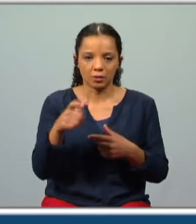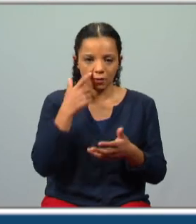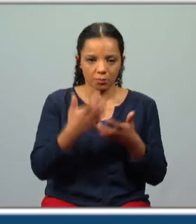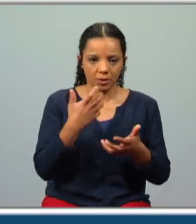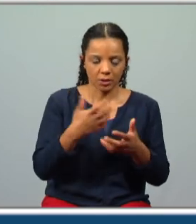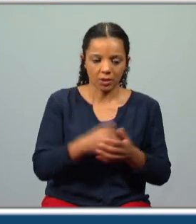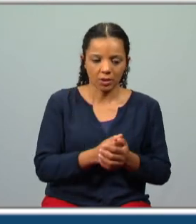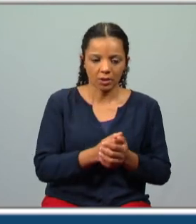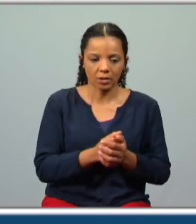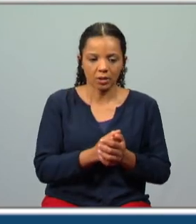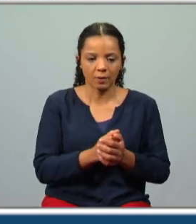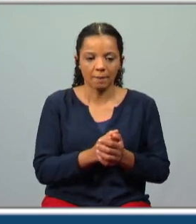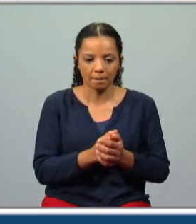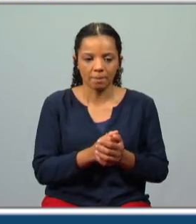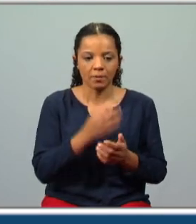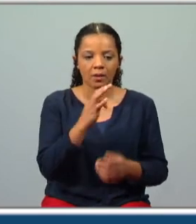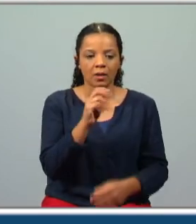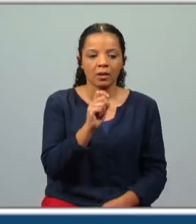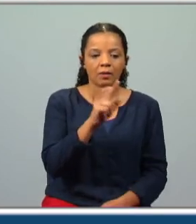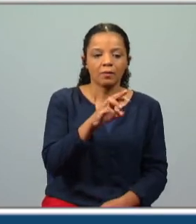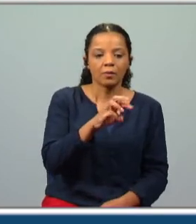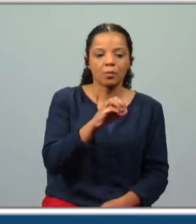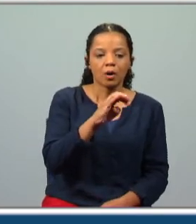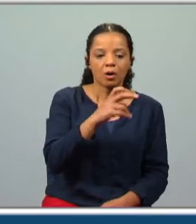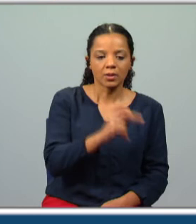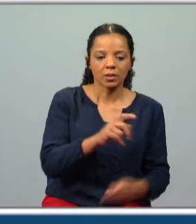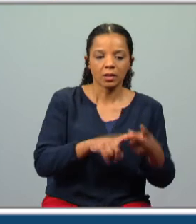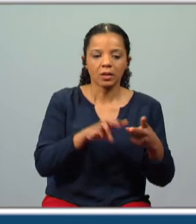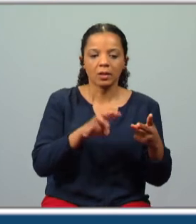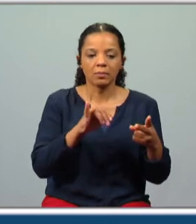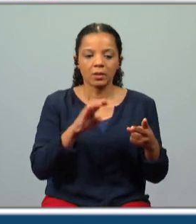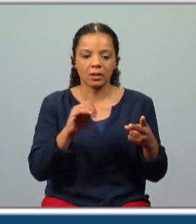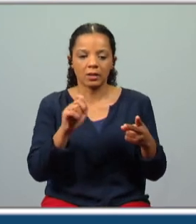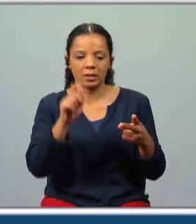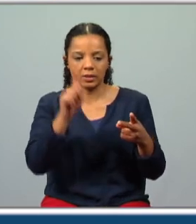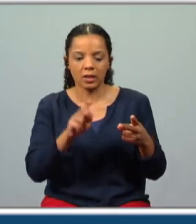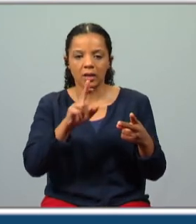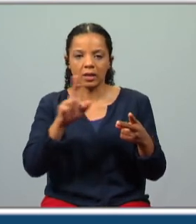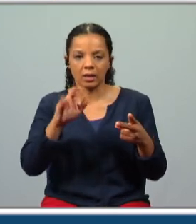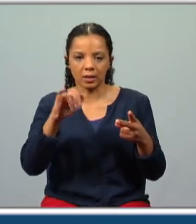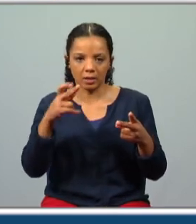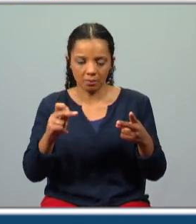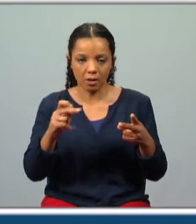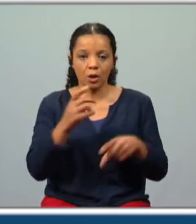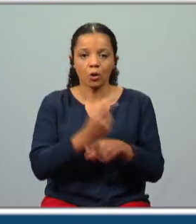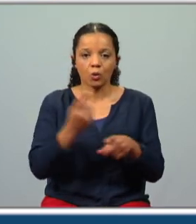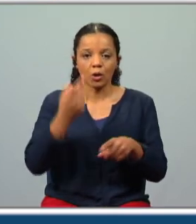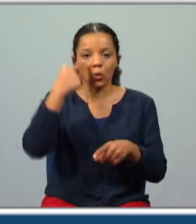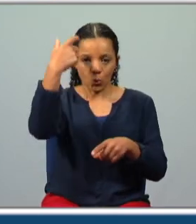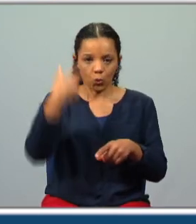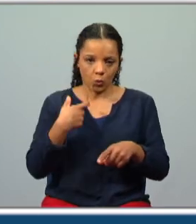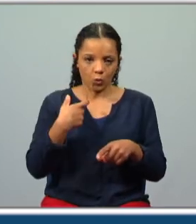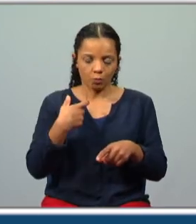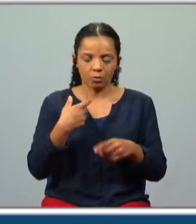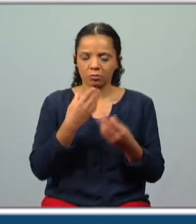expressiva formosa e misérrima prisão a adjetivar o corpo o corpo deles era formoso mas miserável e